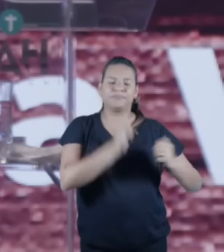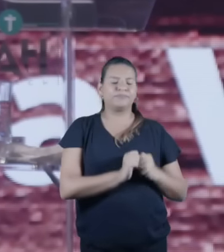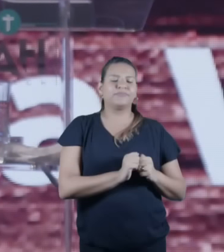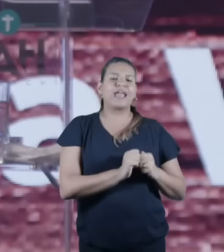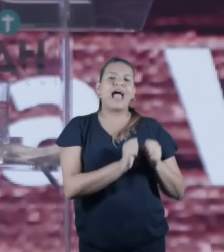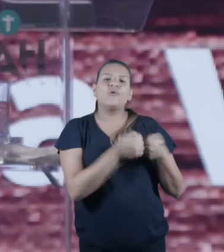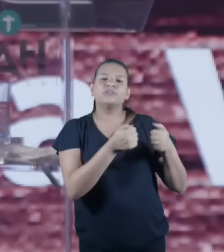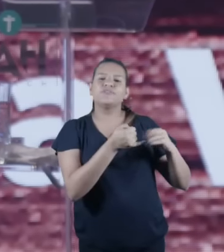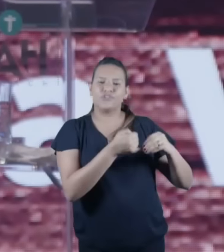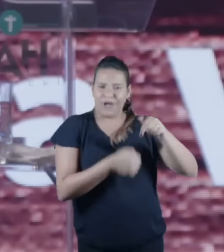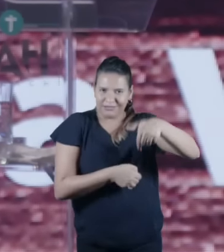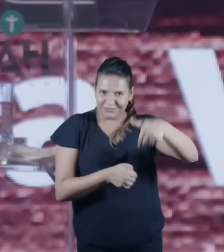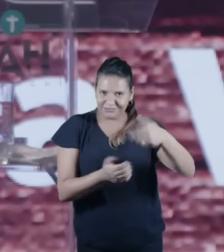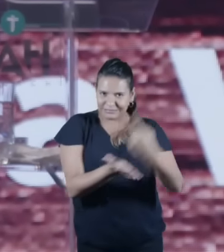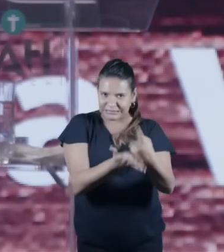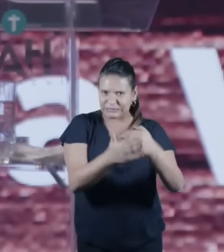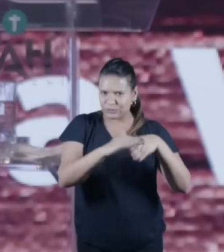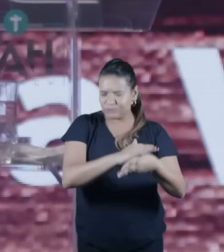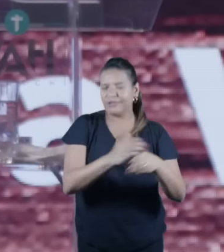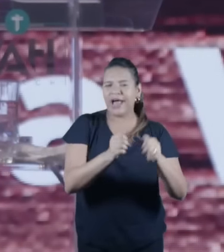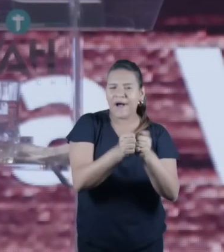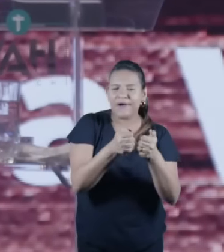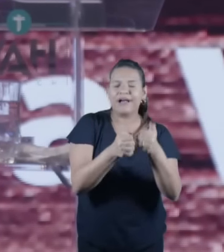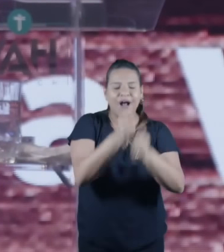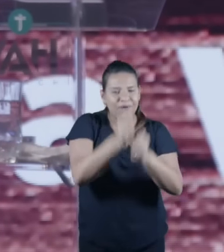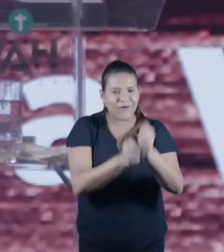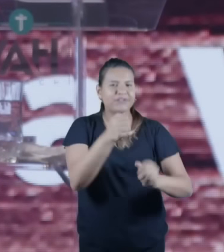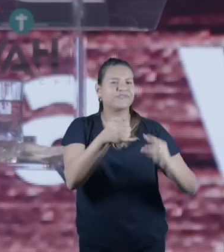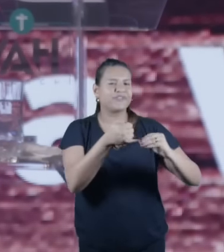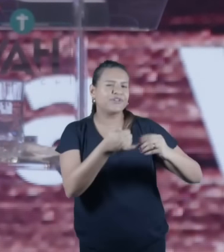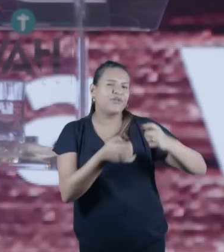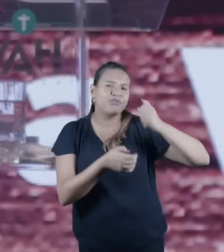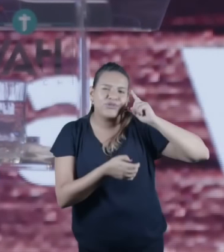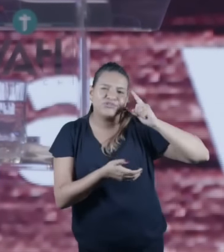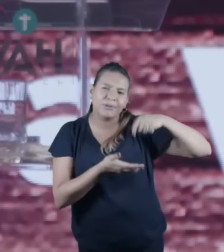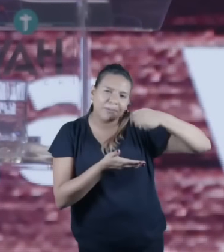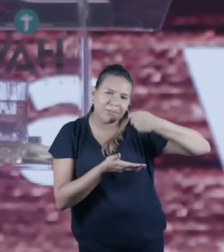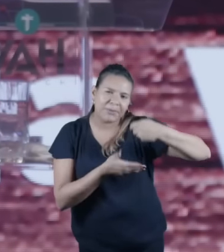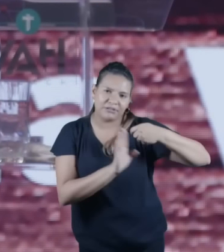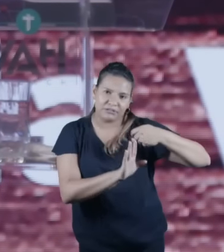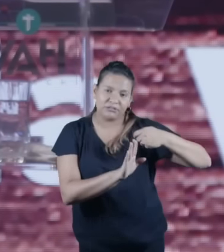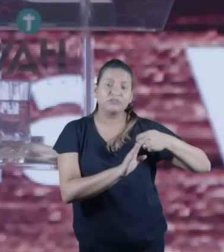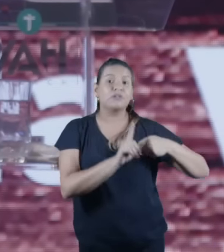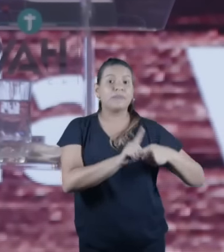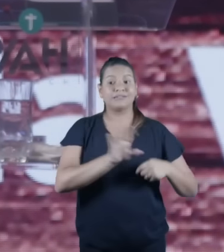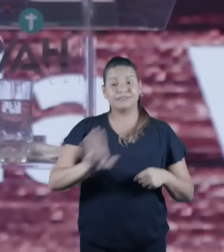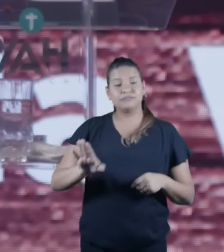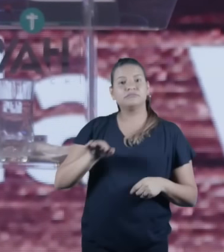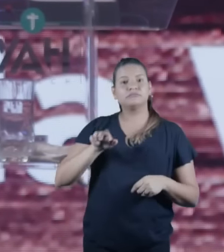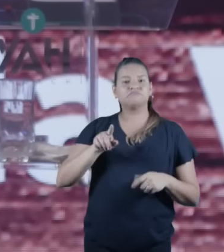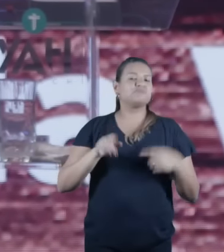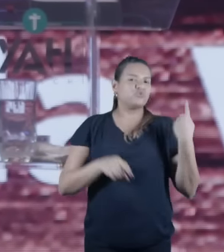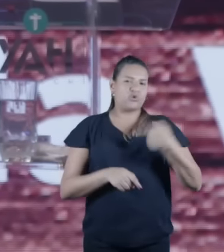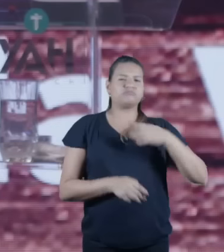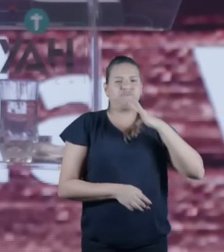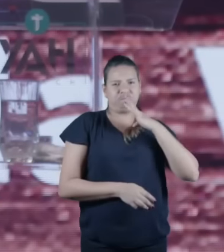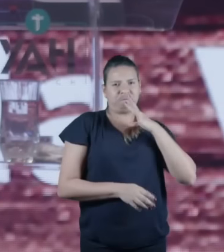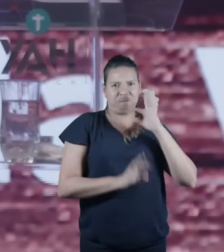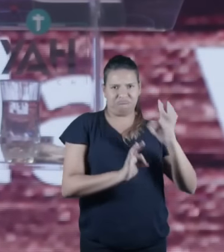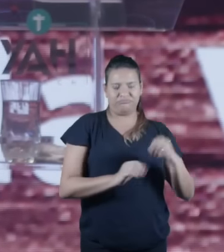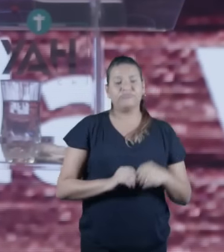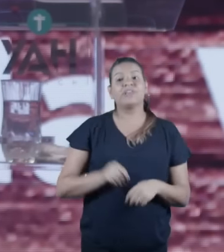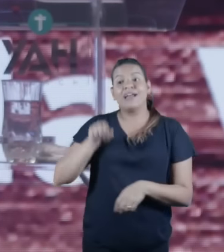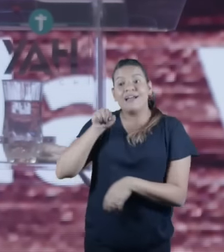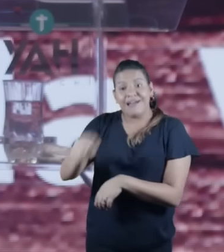todo dia era o pão e por isso quando ele fala a eles o alimento mais importante que eles conheciam ele usa o